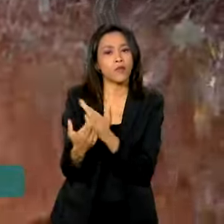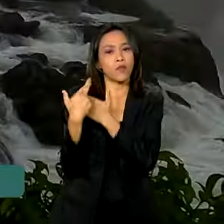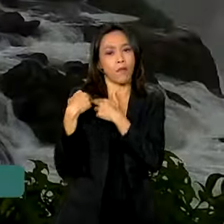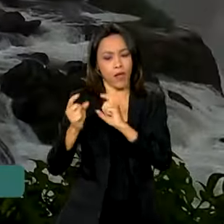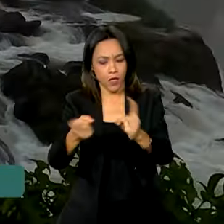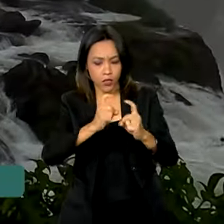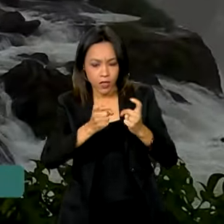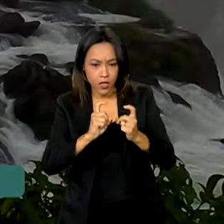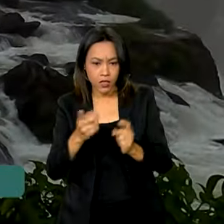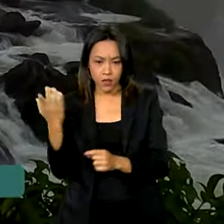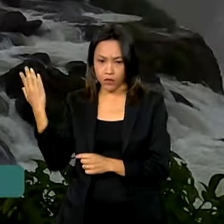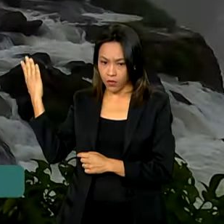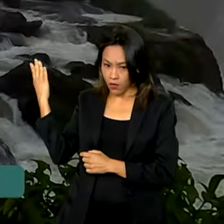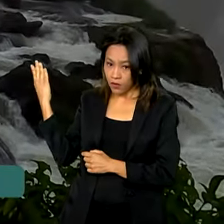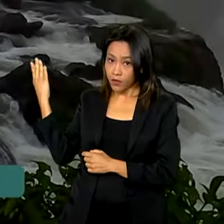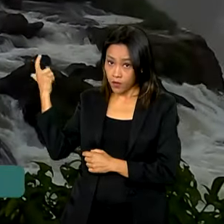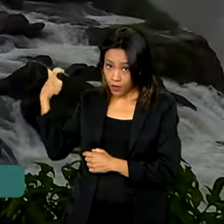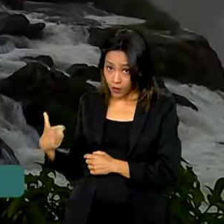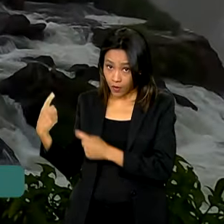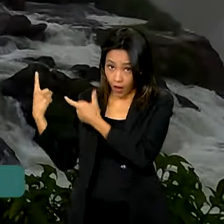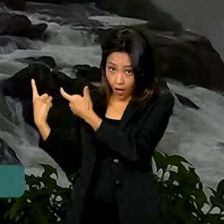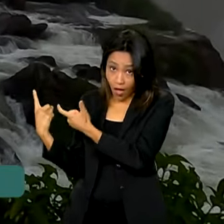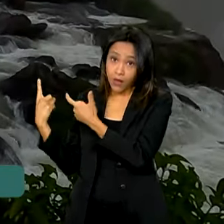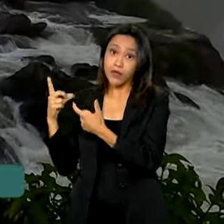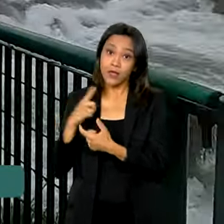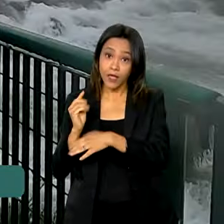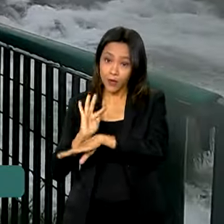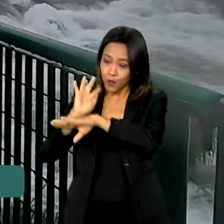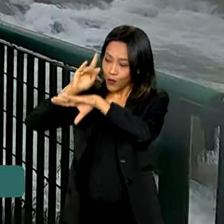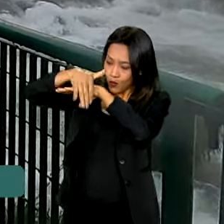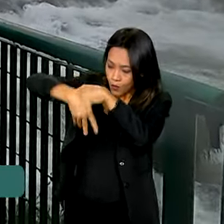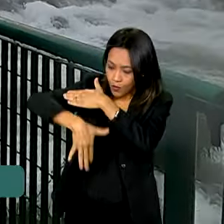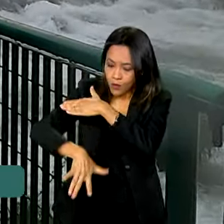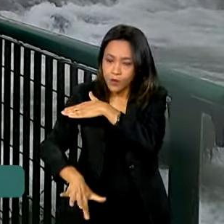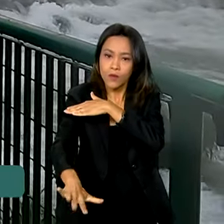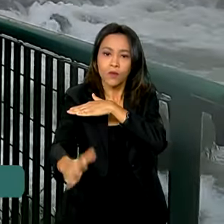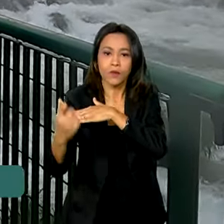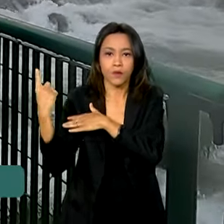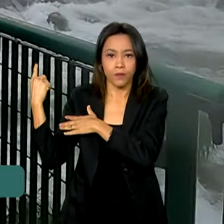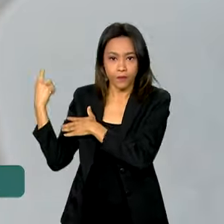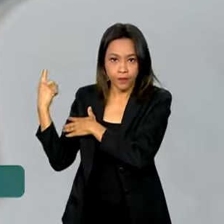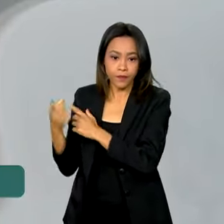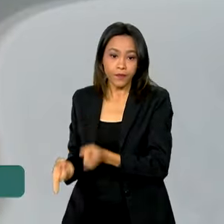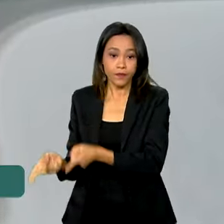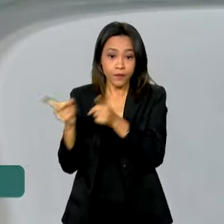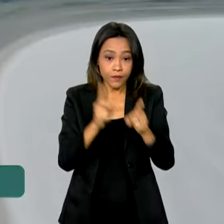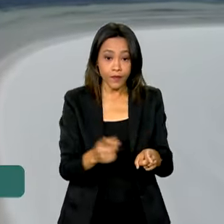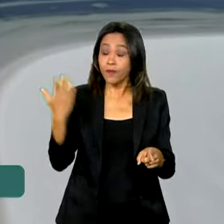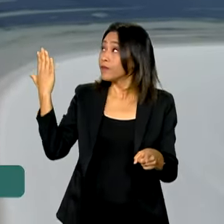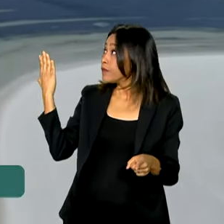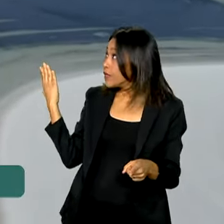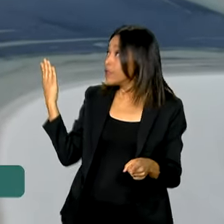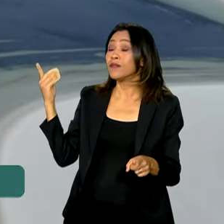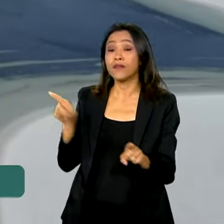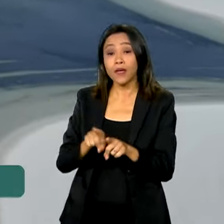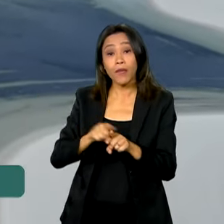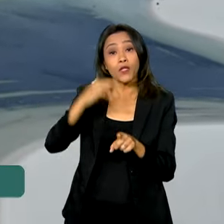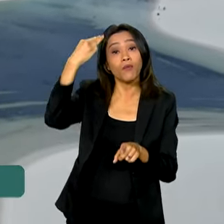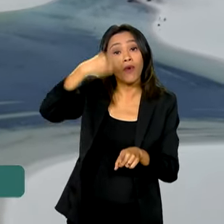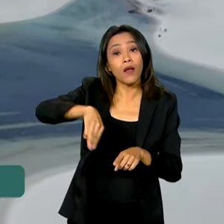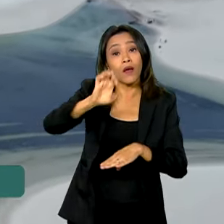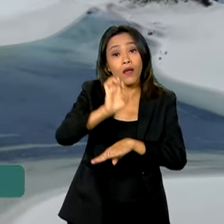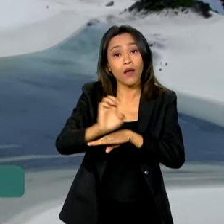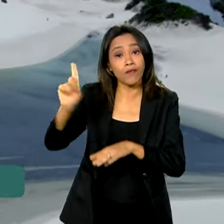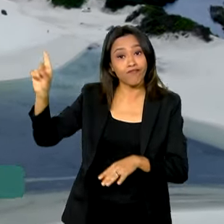áreas, como o Parque Nacional do Iguaçu, que abriga as famosas cataratas do Iguaçu, e o Parque Nacional dos Lençóis